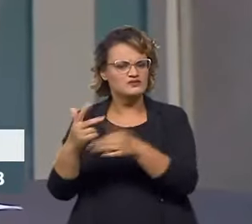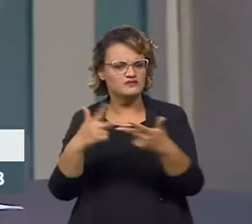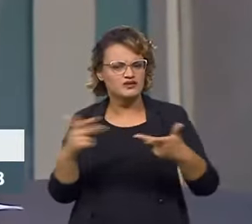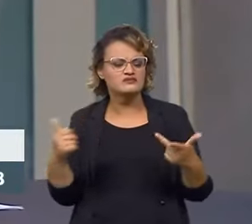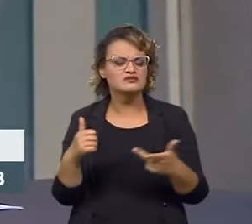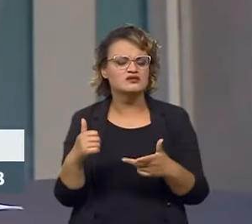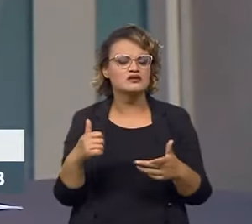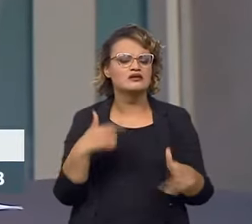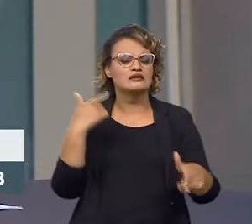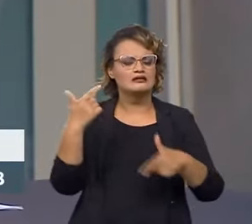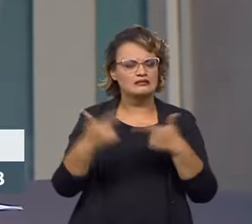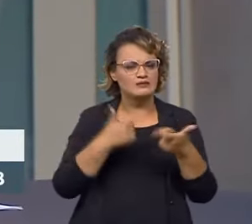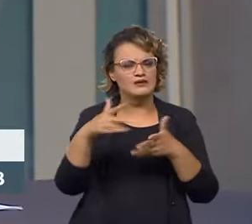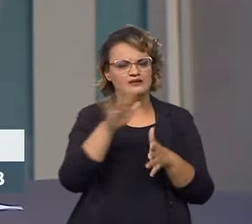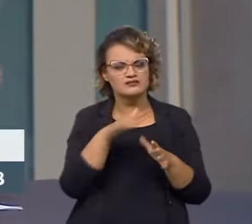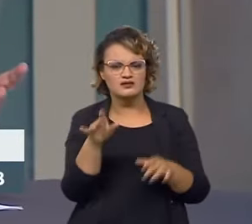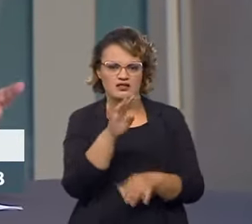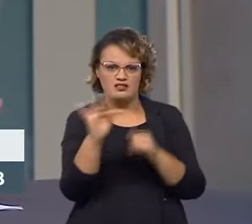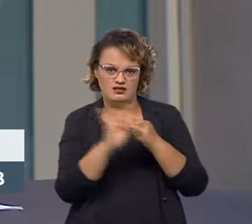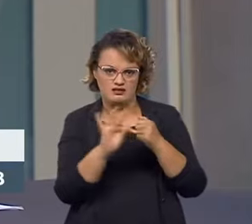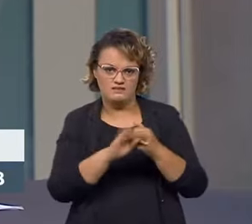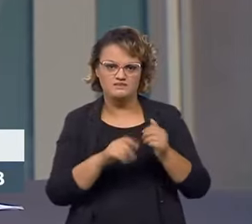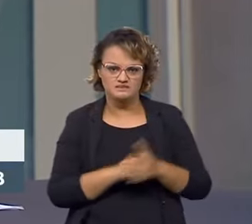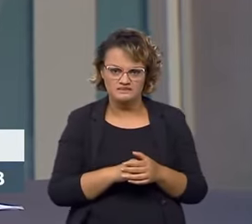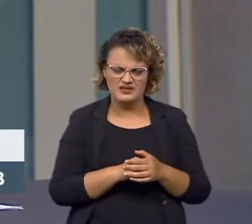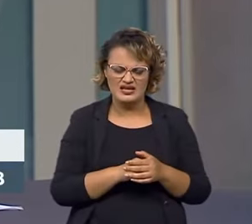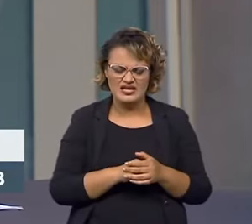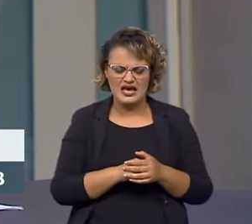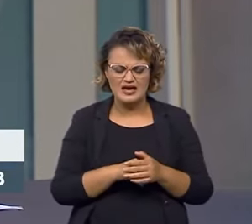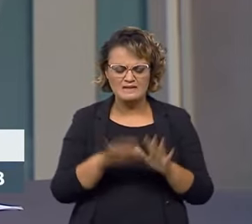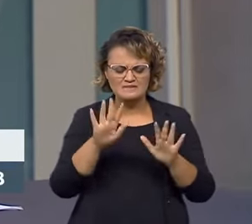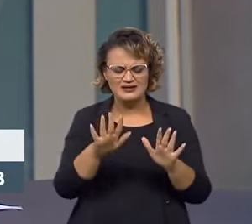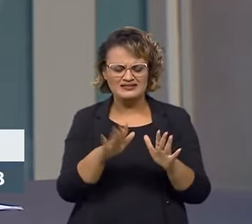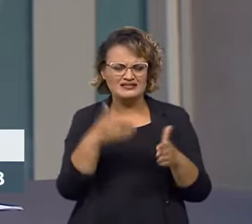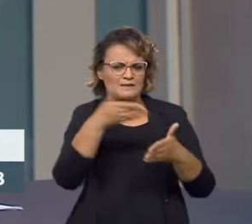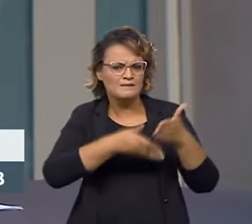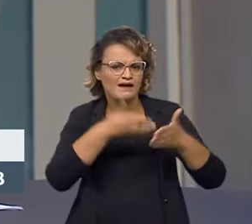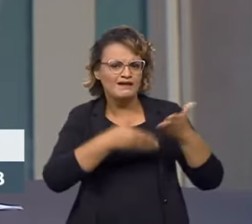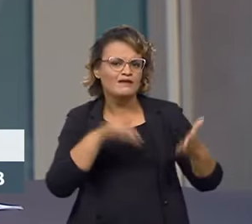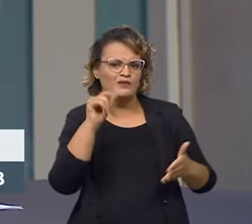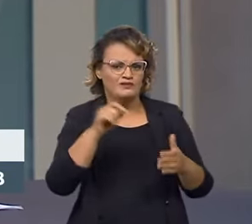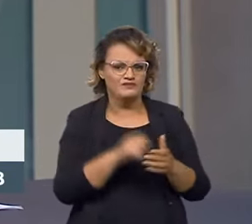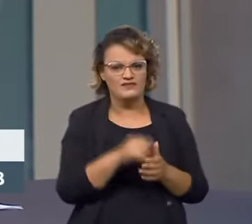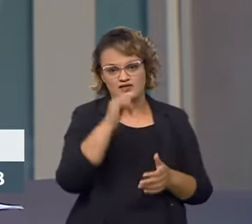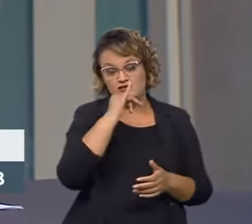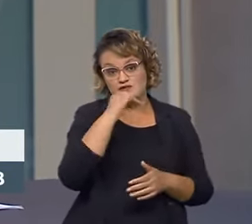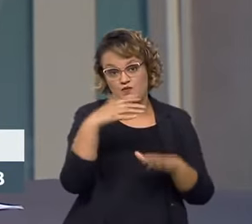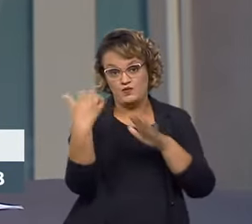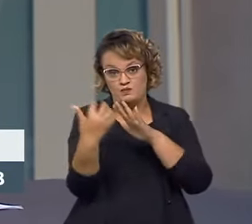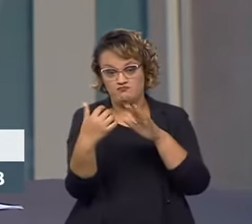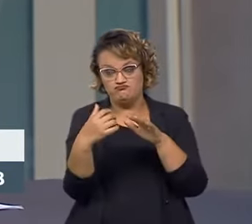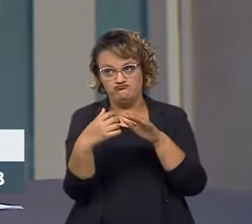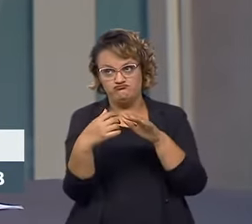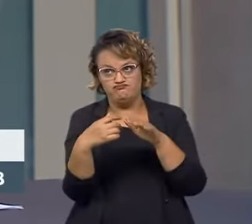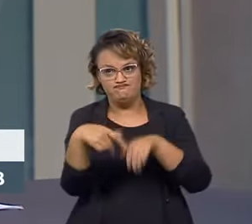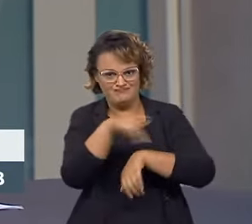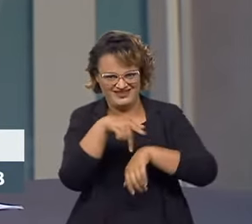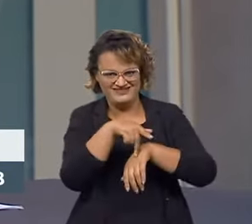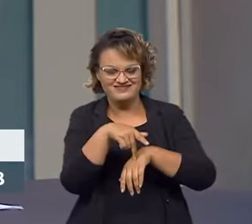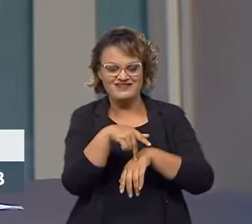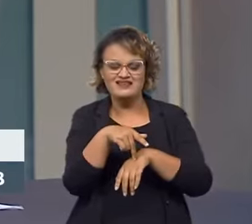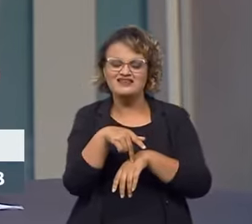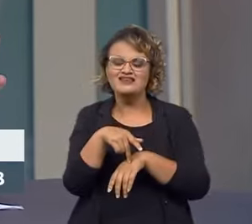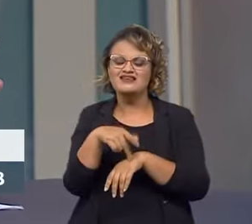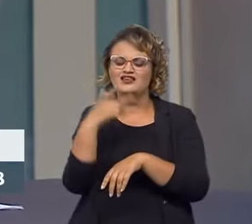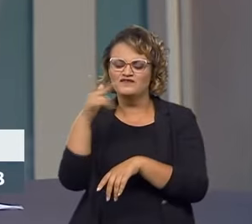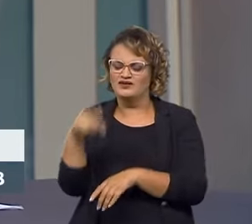trabalhar questões de barreiras técnicas. E o que é uma barreira técnica? É quando um determinado país coloca no regulamento um item que não está